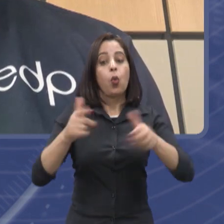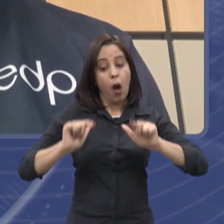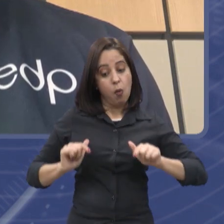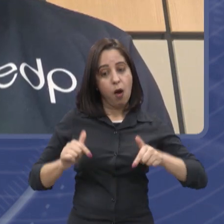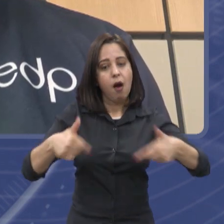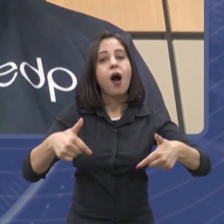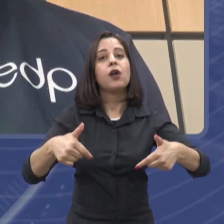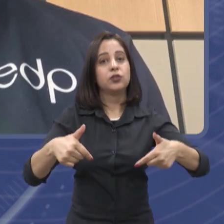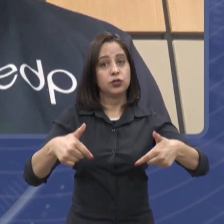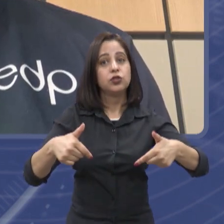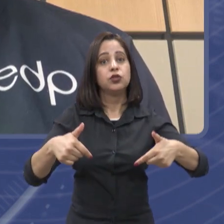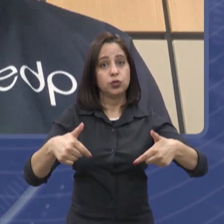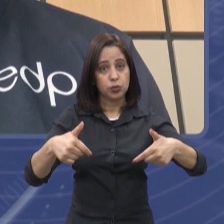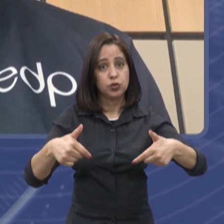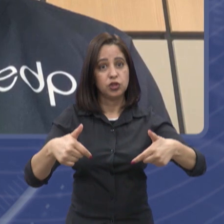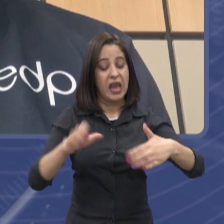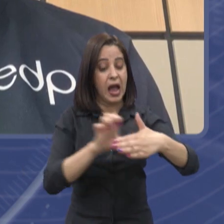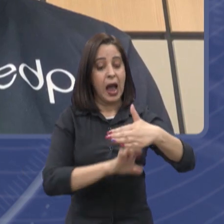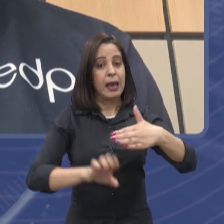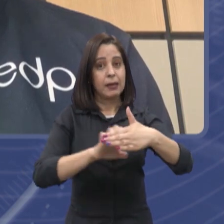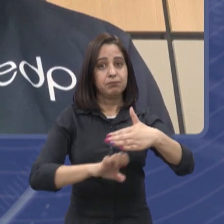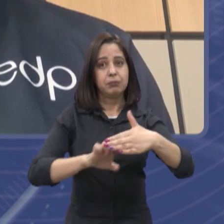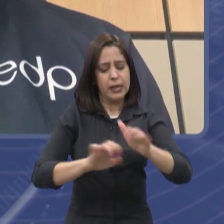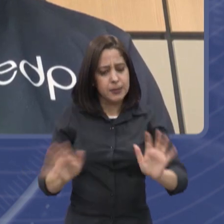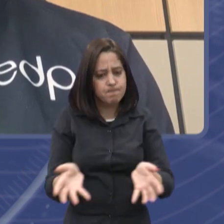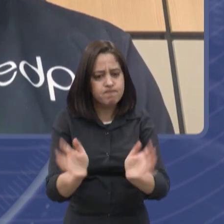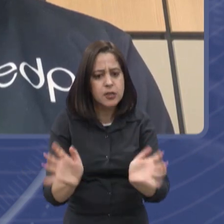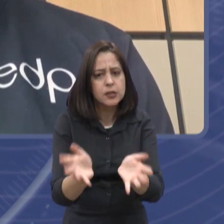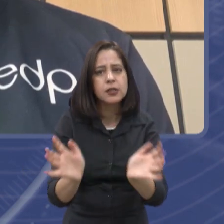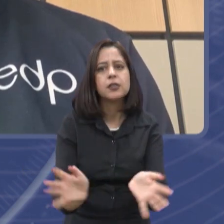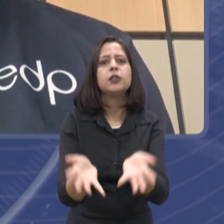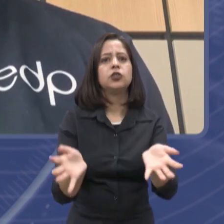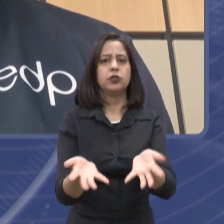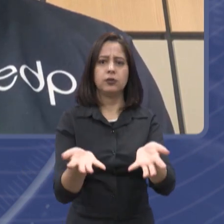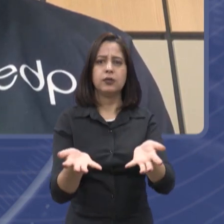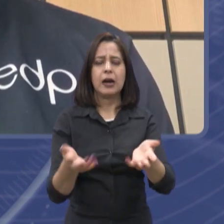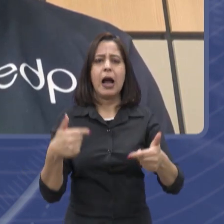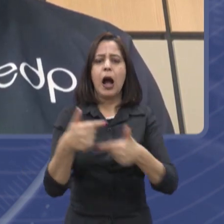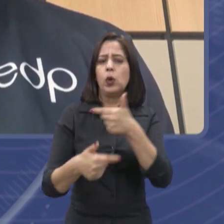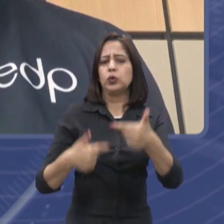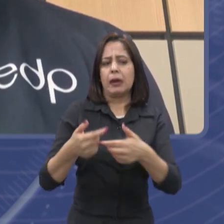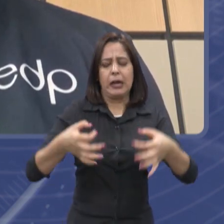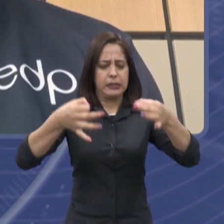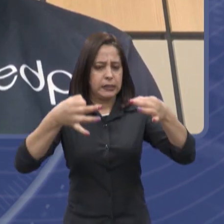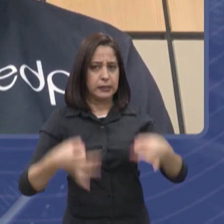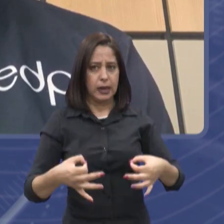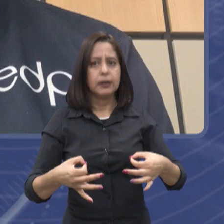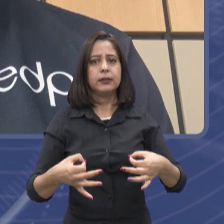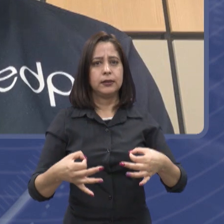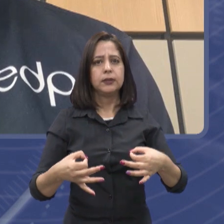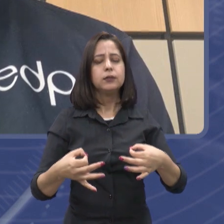né, da IDP para que, né, seja feito um serviço mais eficiente, também distribuído para a